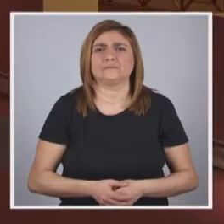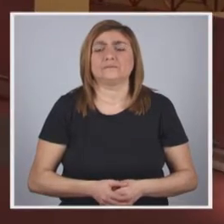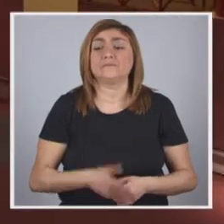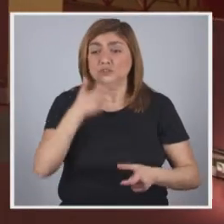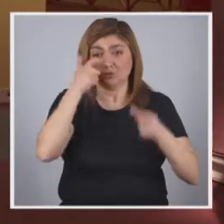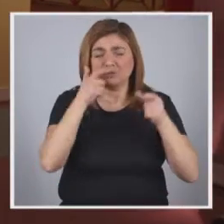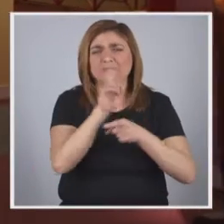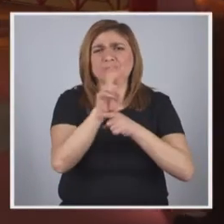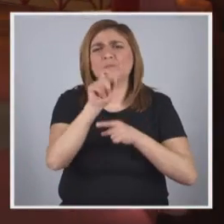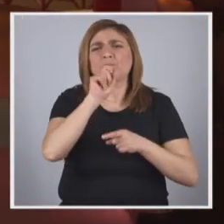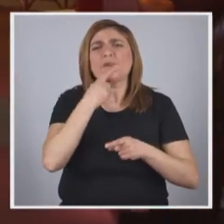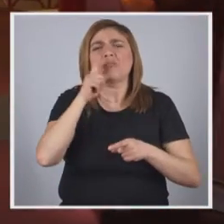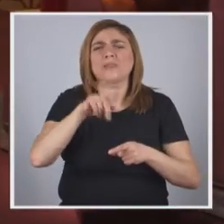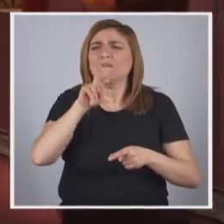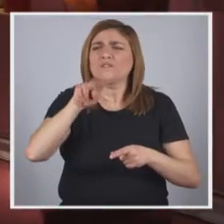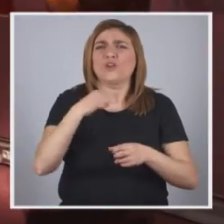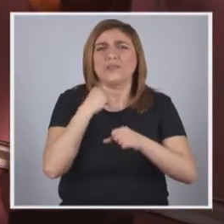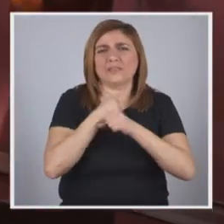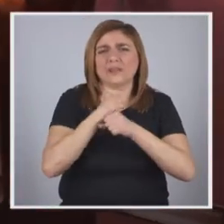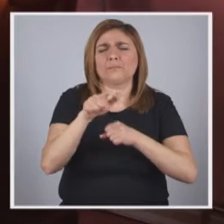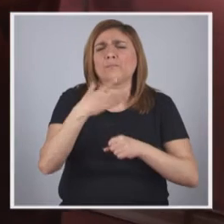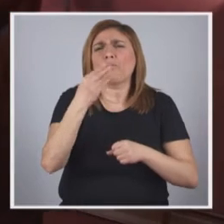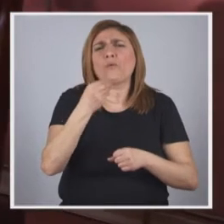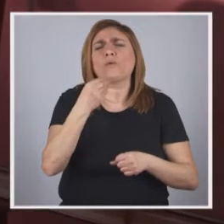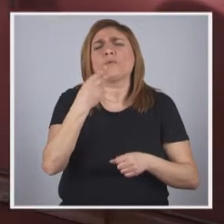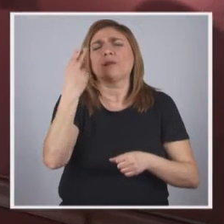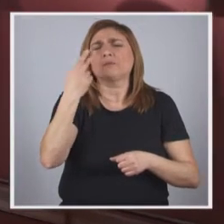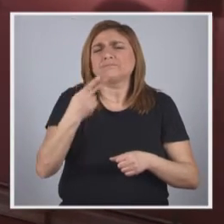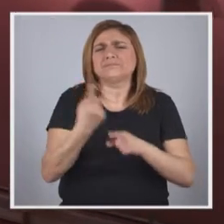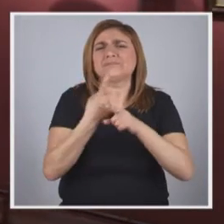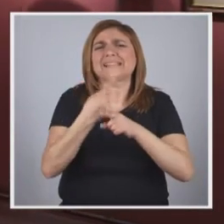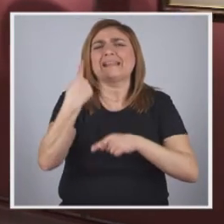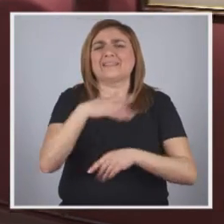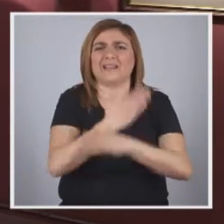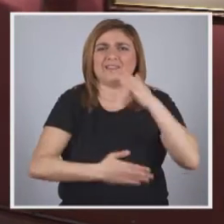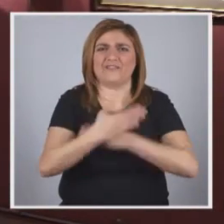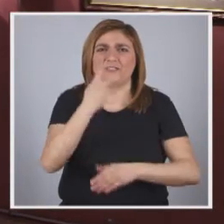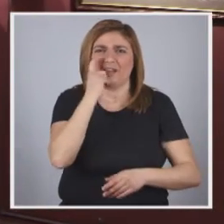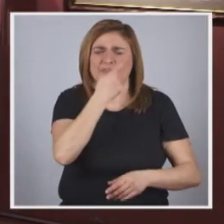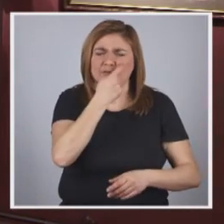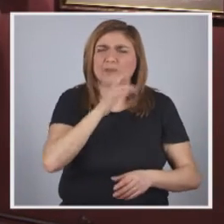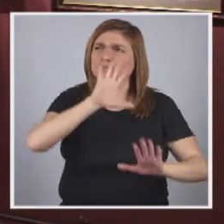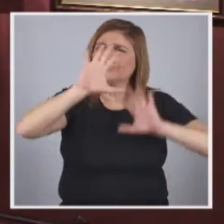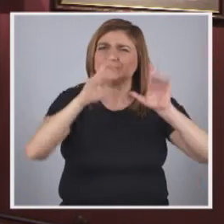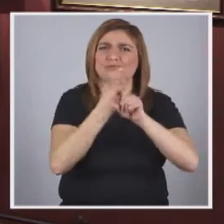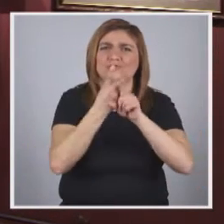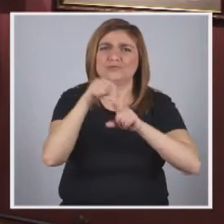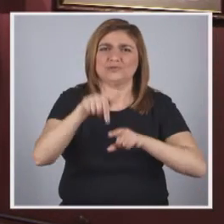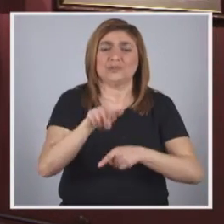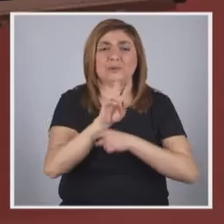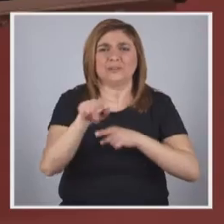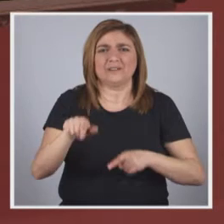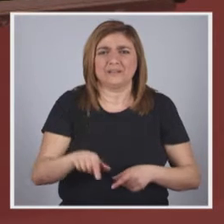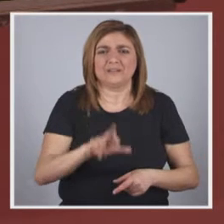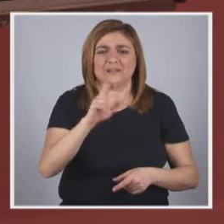Os visitantes podem também apreciar o trabalho dos muitos artistas com deficiência visual que expõem as suas obras neste museu.